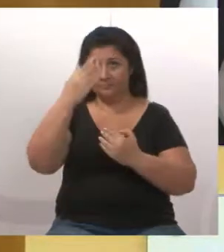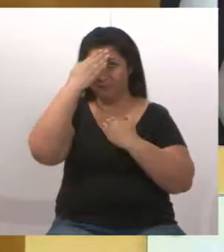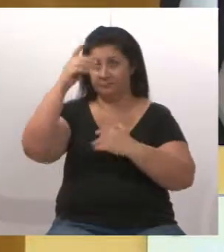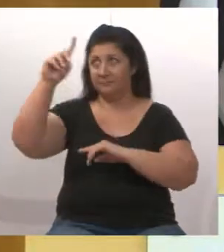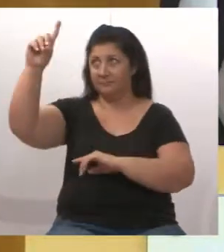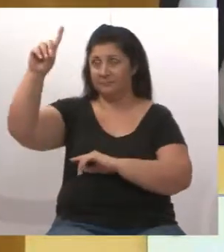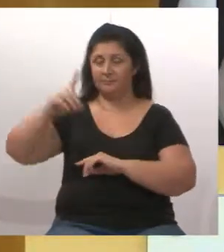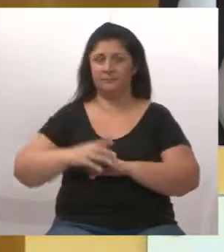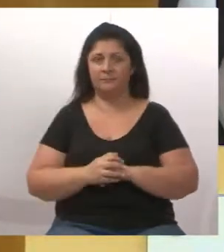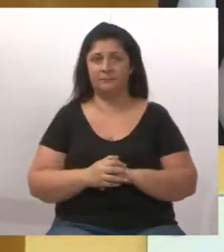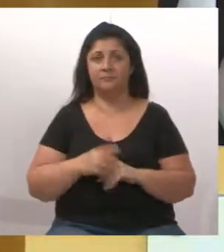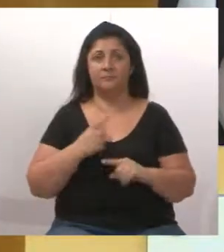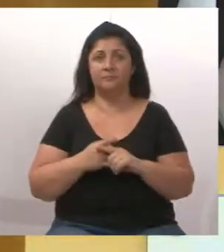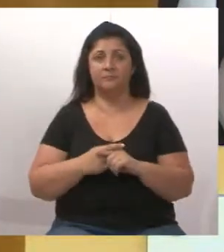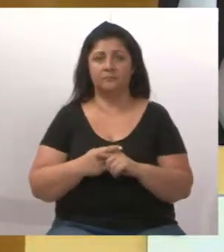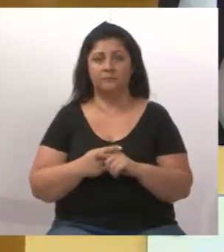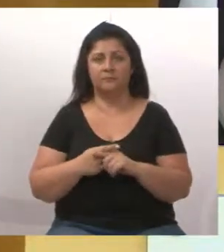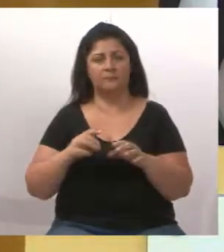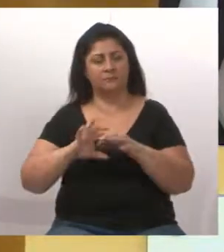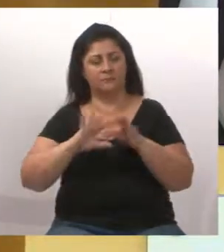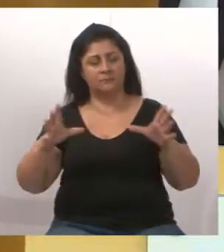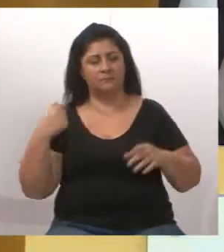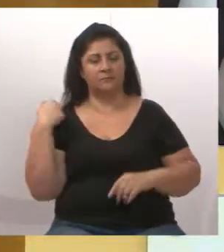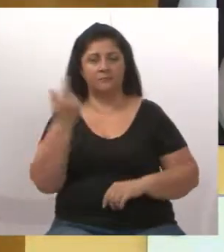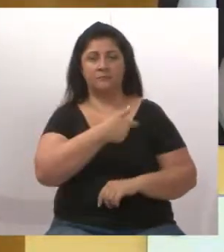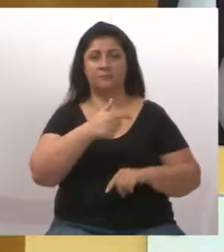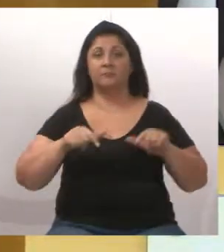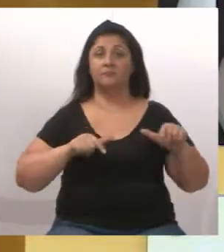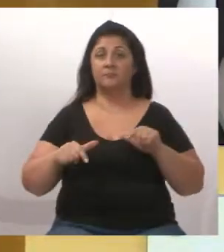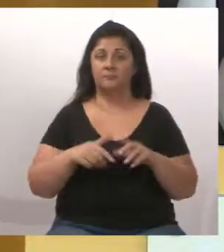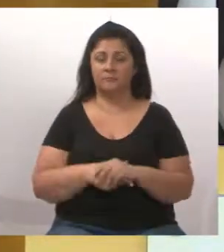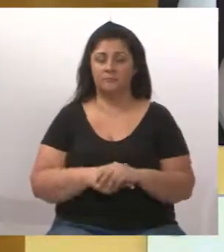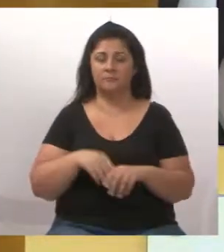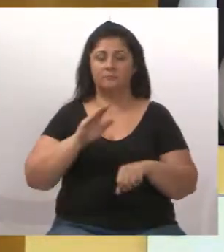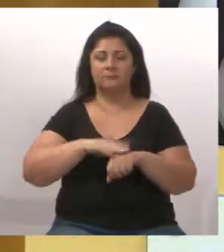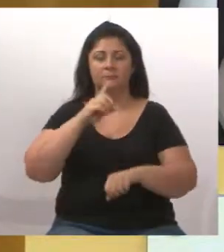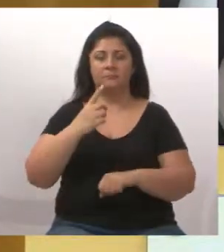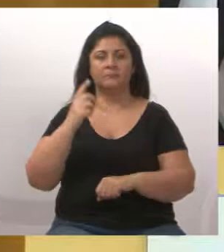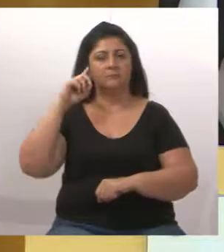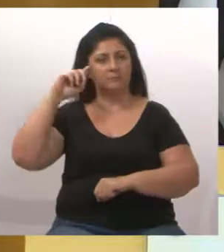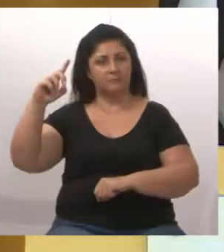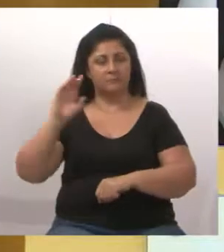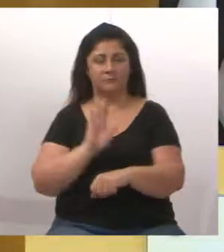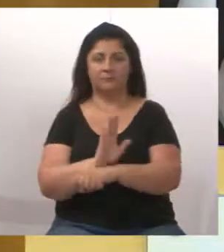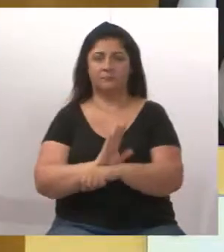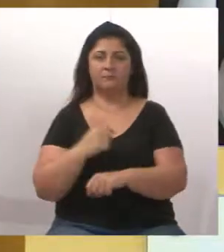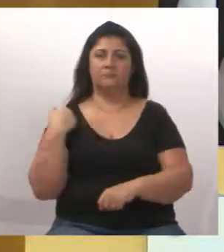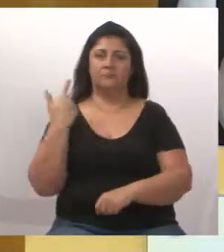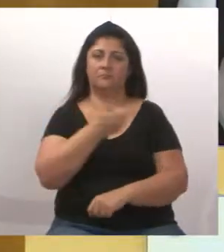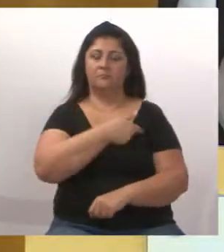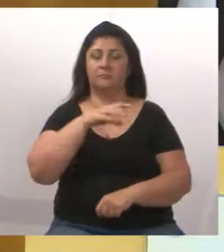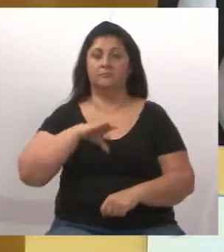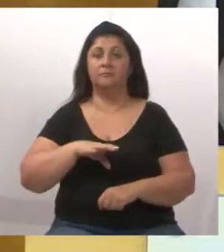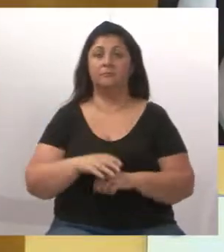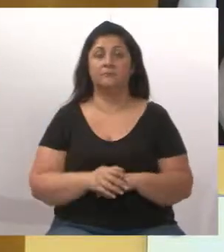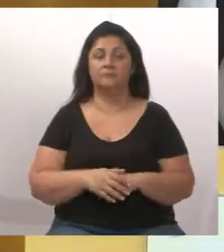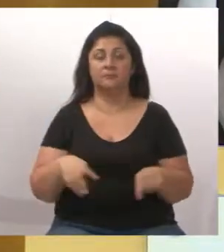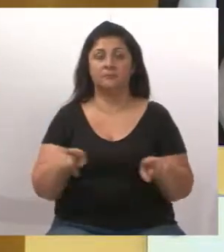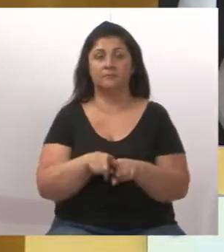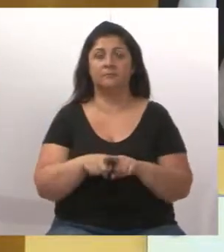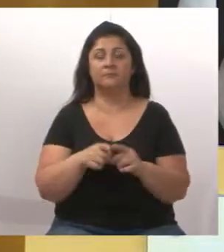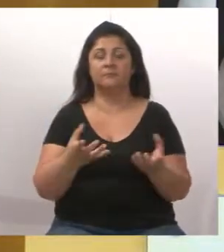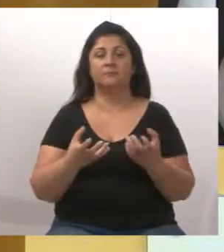por permitir a gente poder estar trabalhando mais um dia em prol da nossa cidade. Quero também aqui